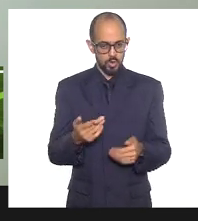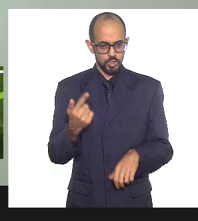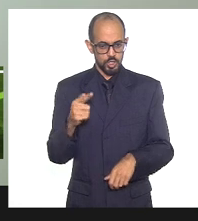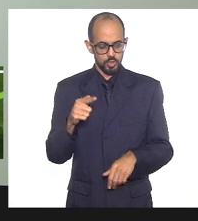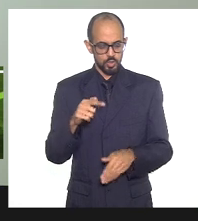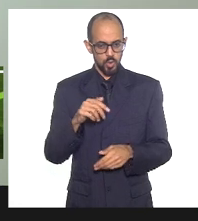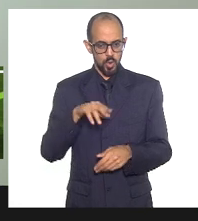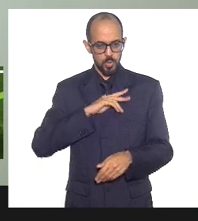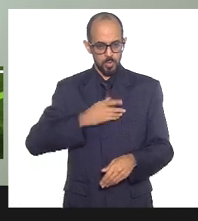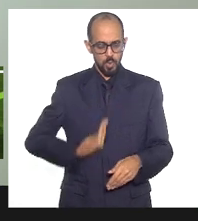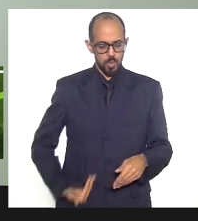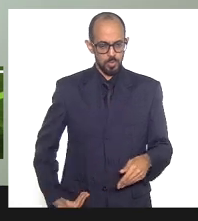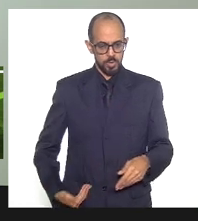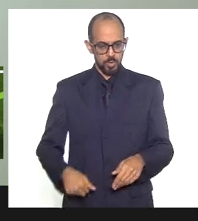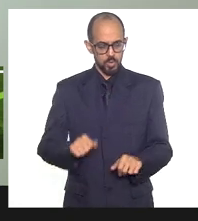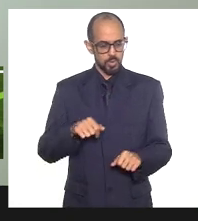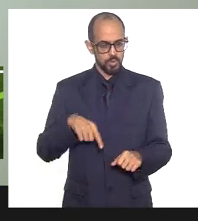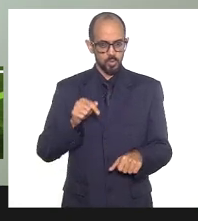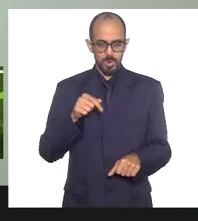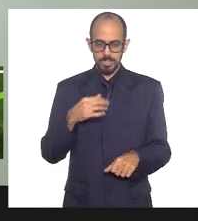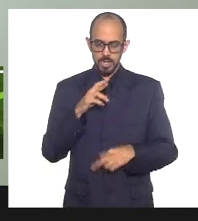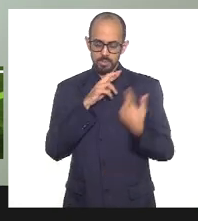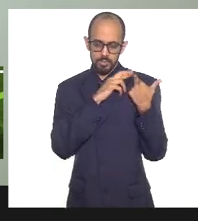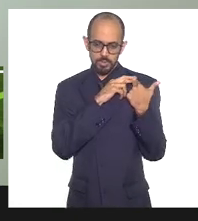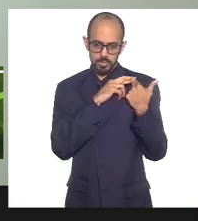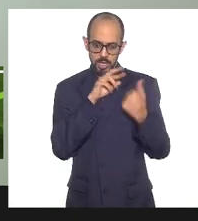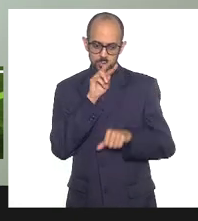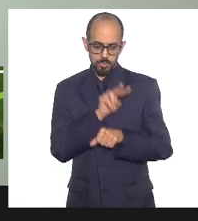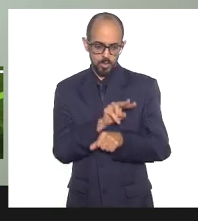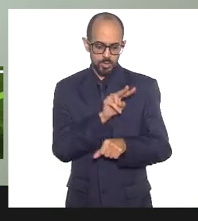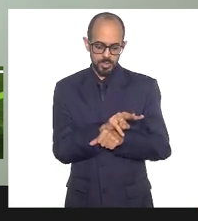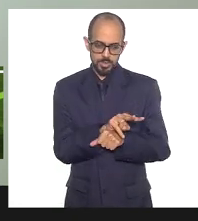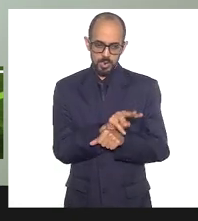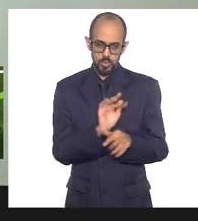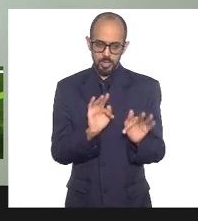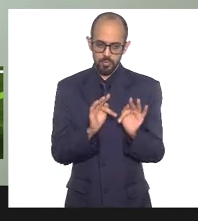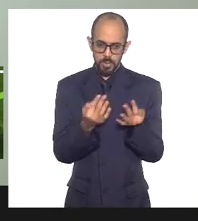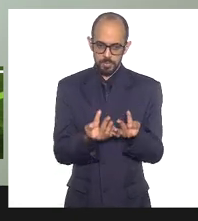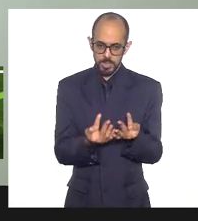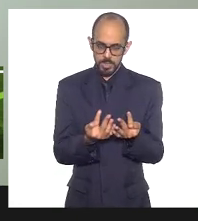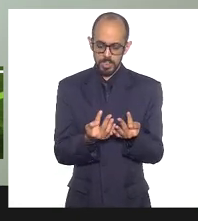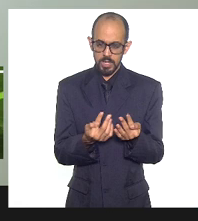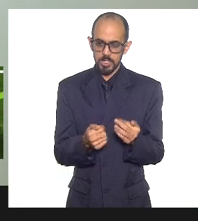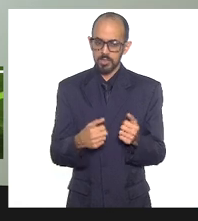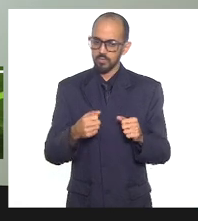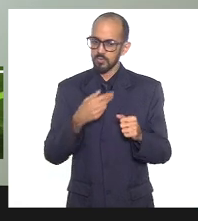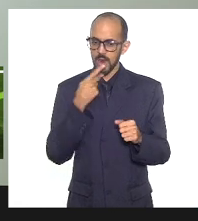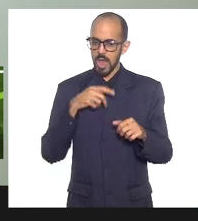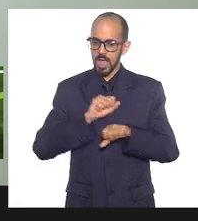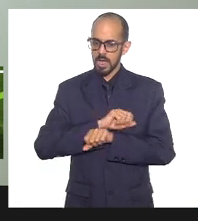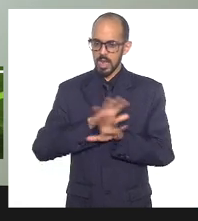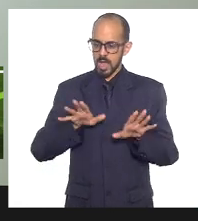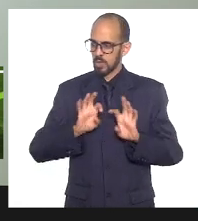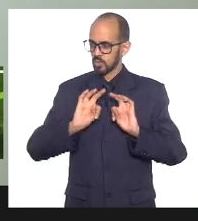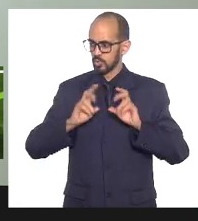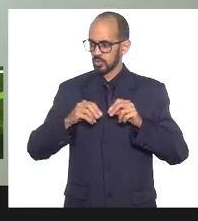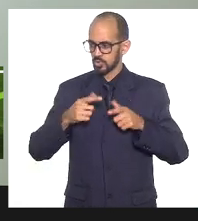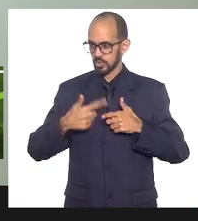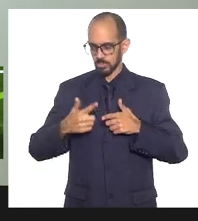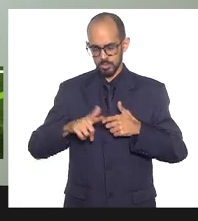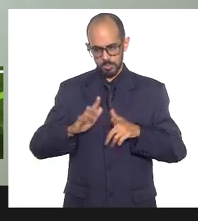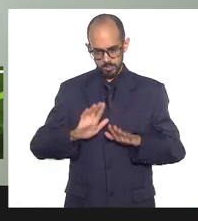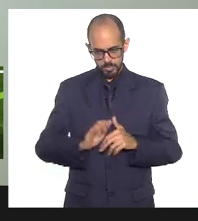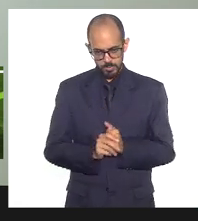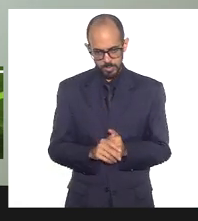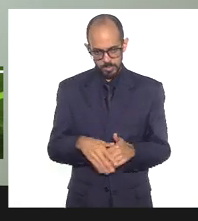família com responsabilidade de guardar e proteger sua família também e se expor e também a mãe